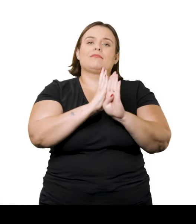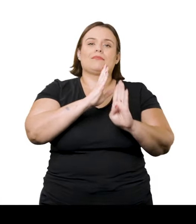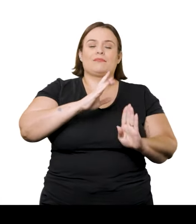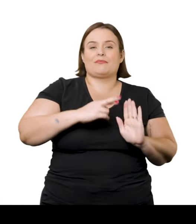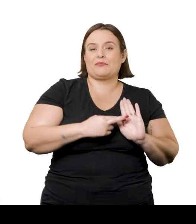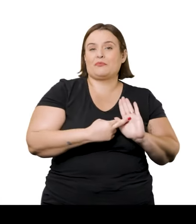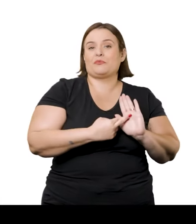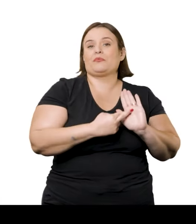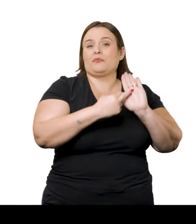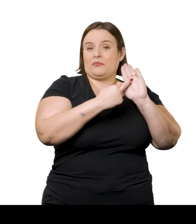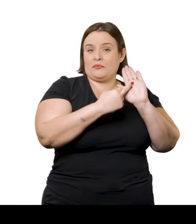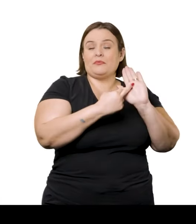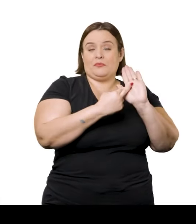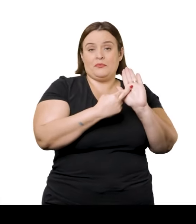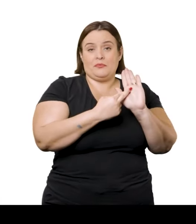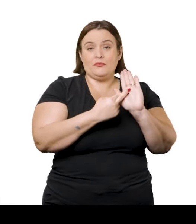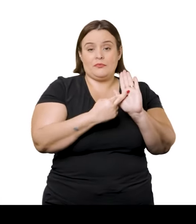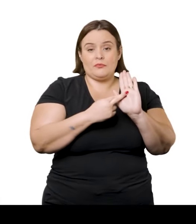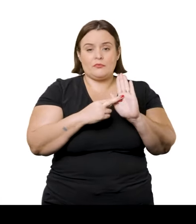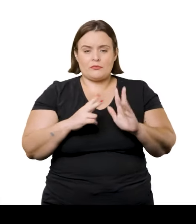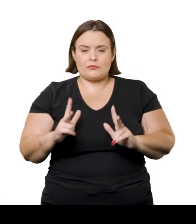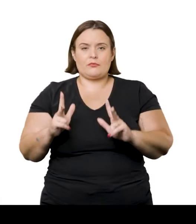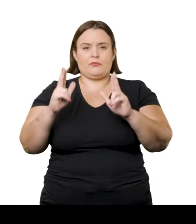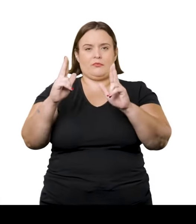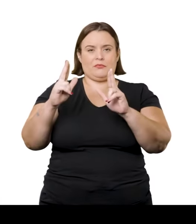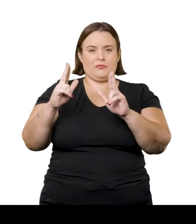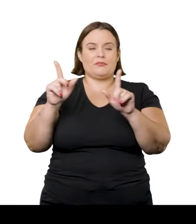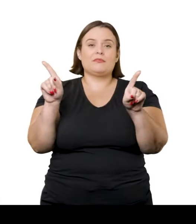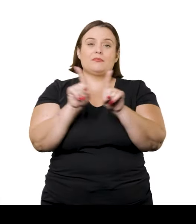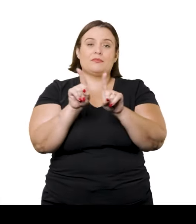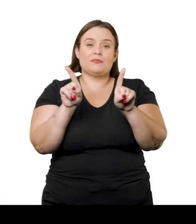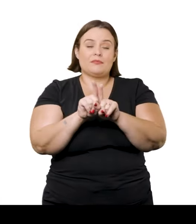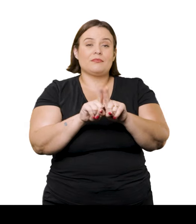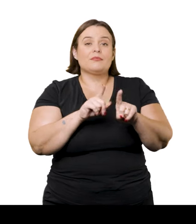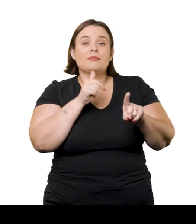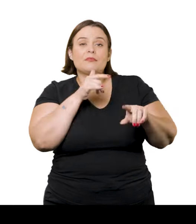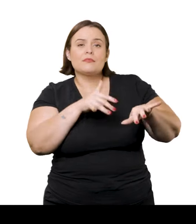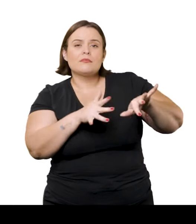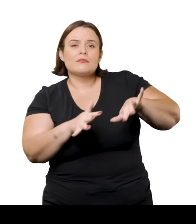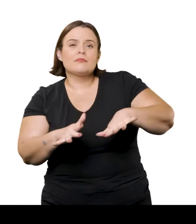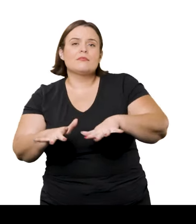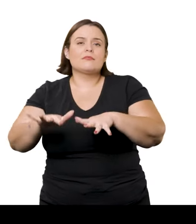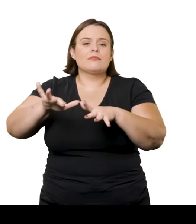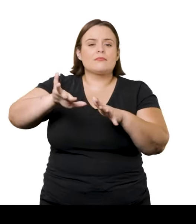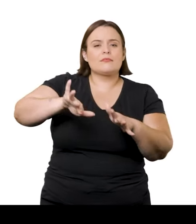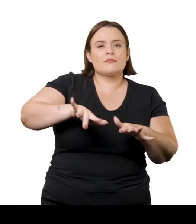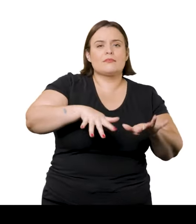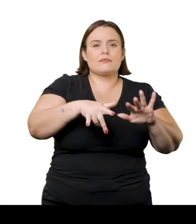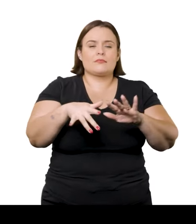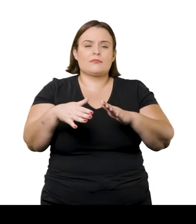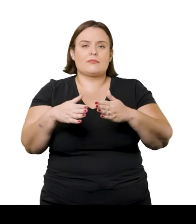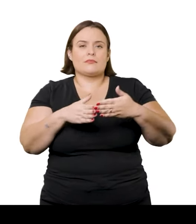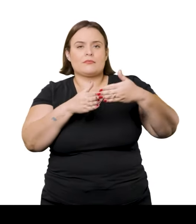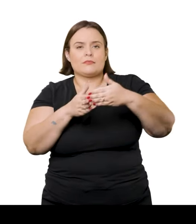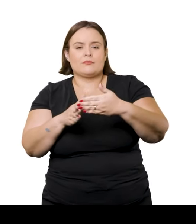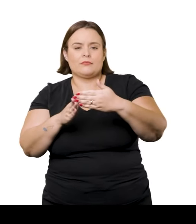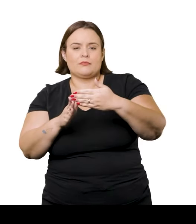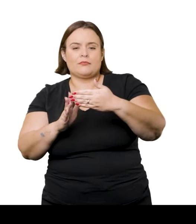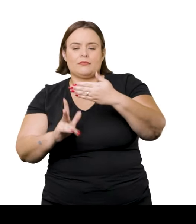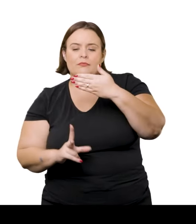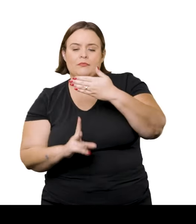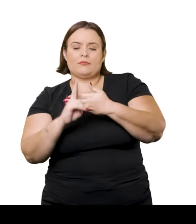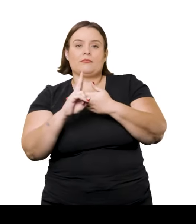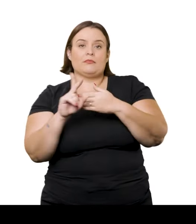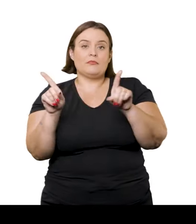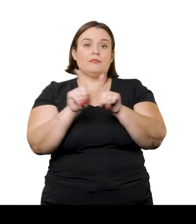podemos reconhecer referências tanto para a composição cortada da canoa como para o desenho das curvas na água. Esse corte abrupto na